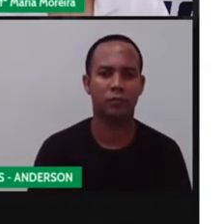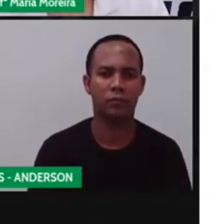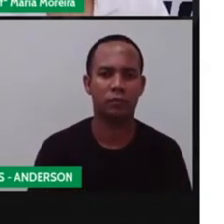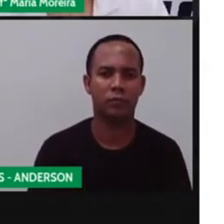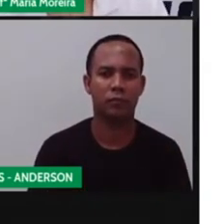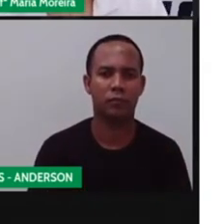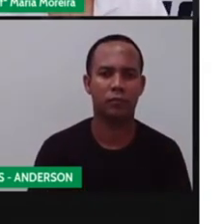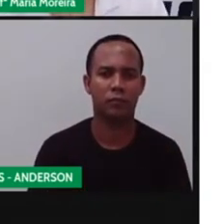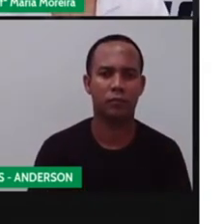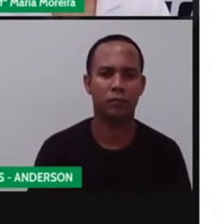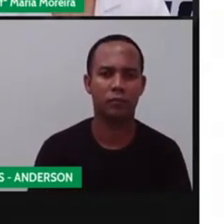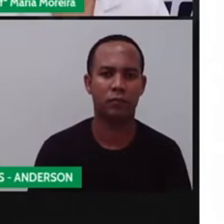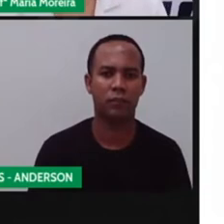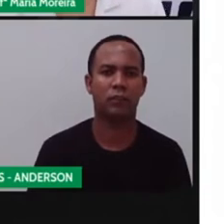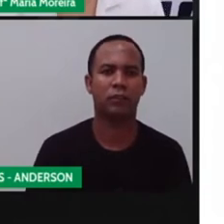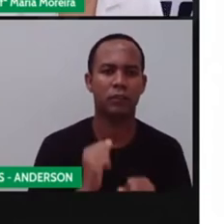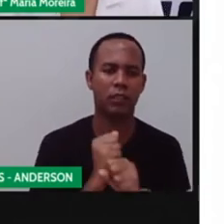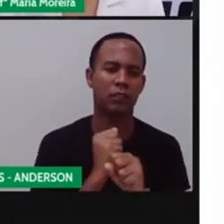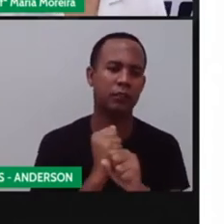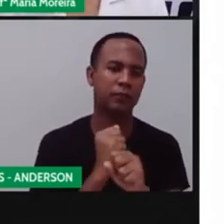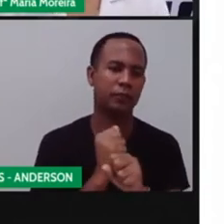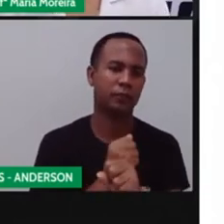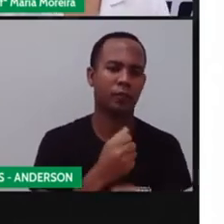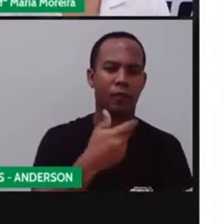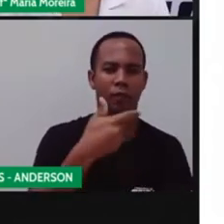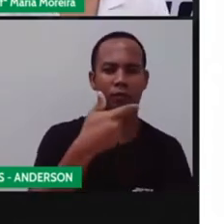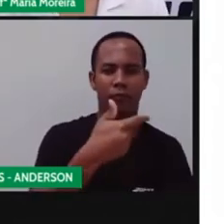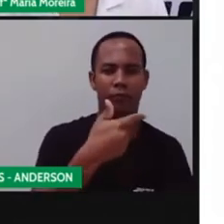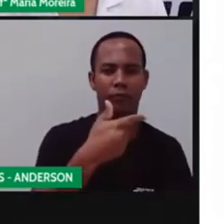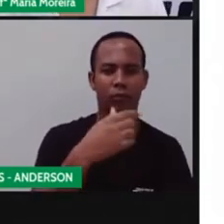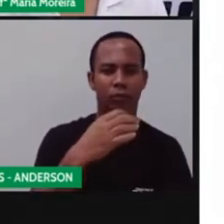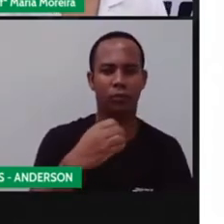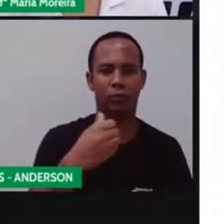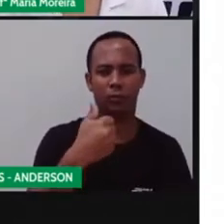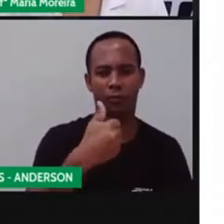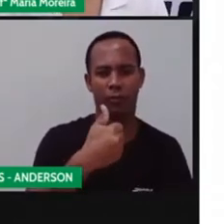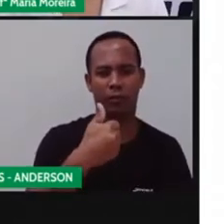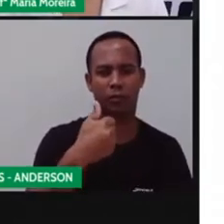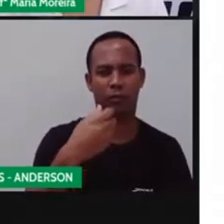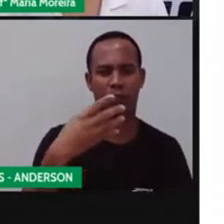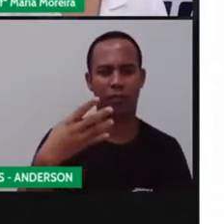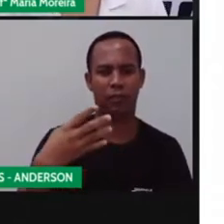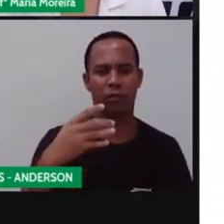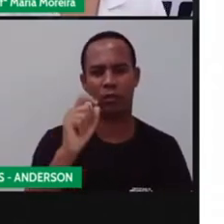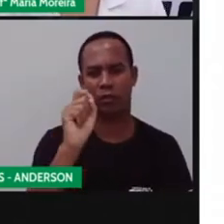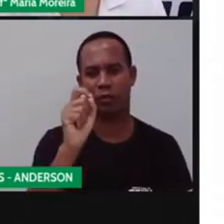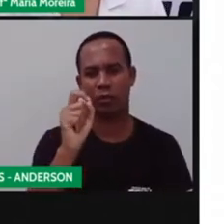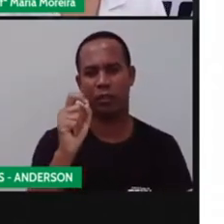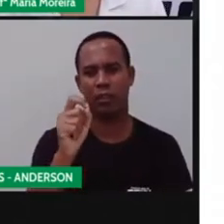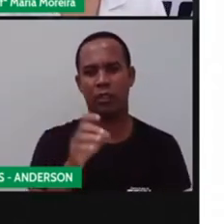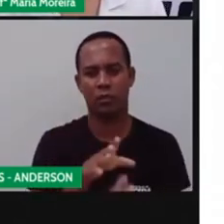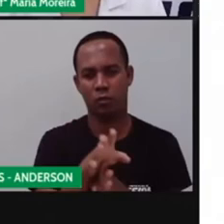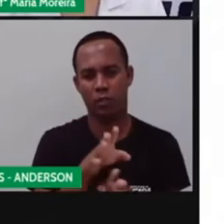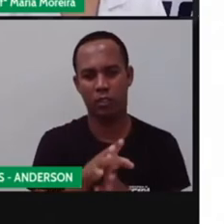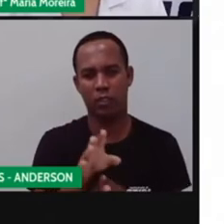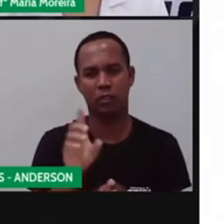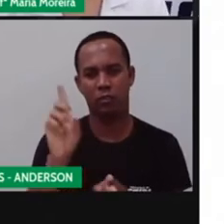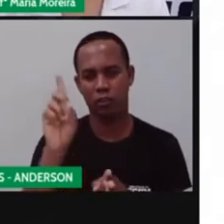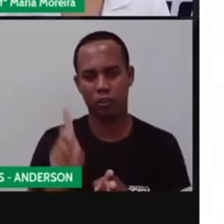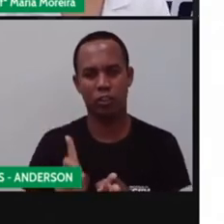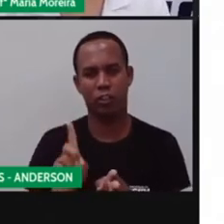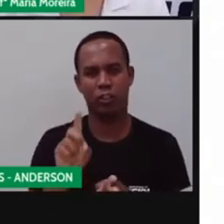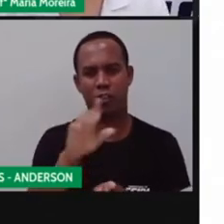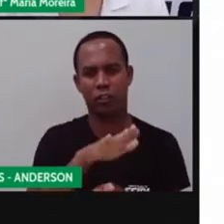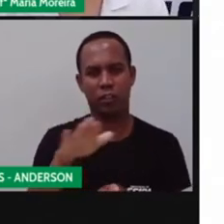Bom, em 2014, o Conselho Nacional dos Direitos da Criança e do Adolescente, o CONANDA,